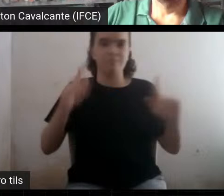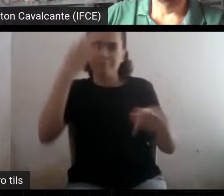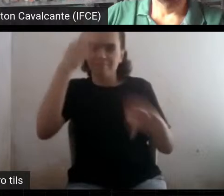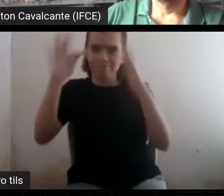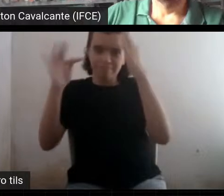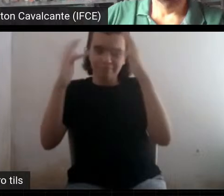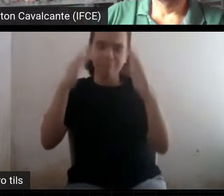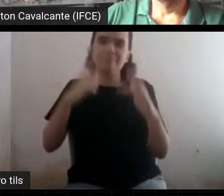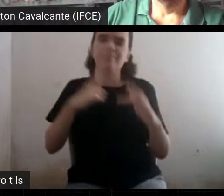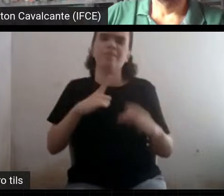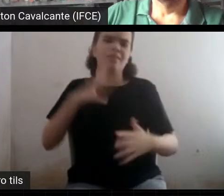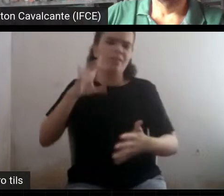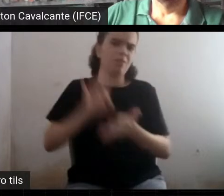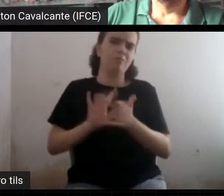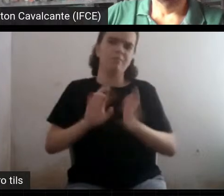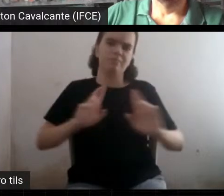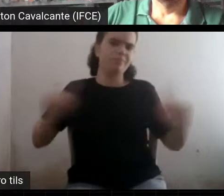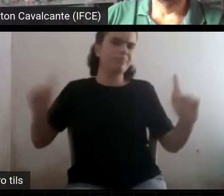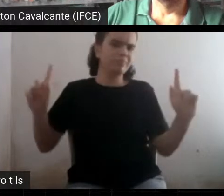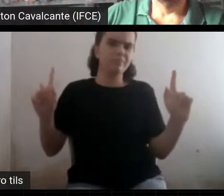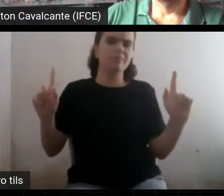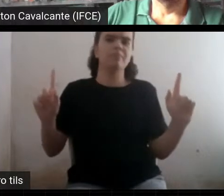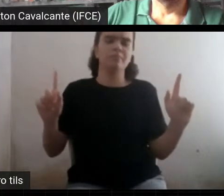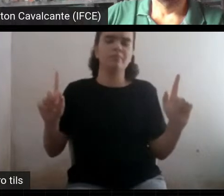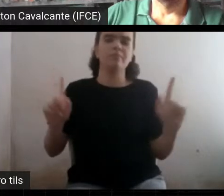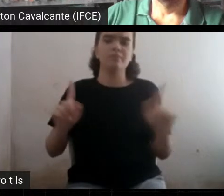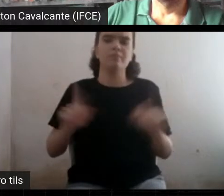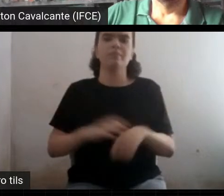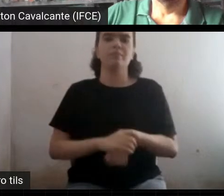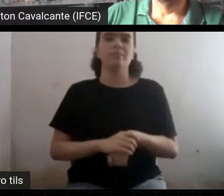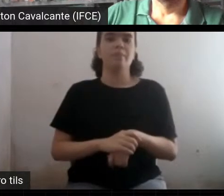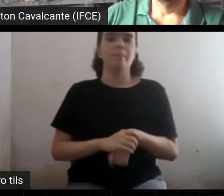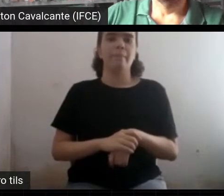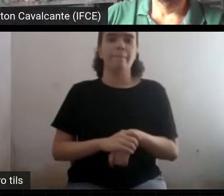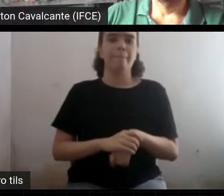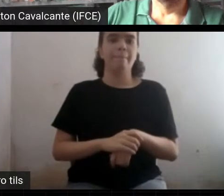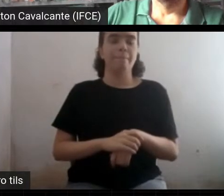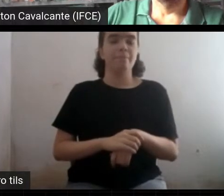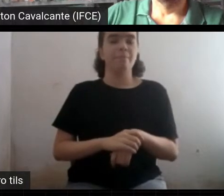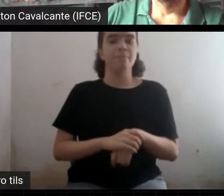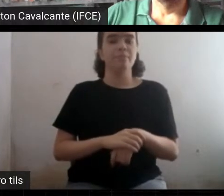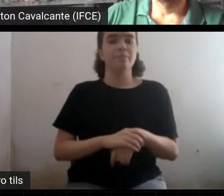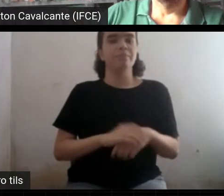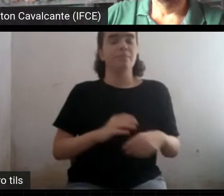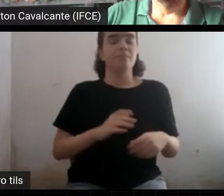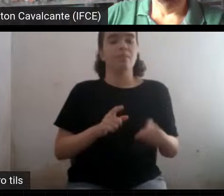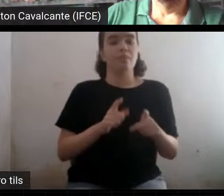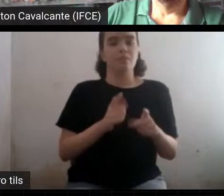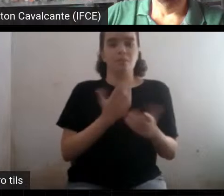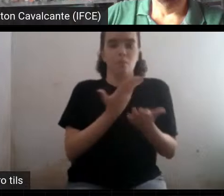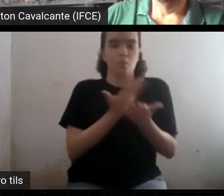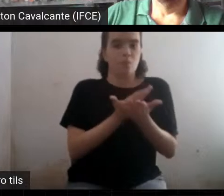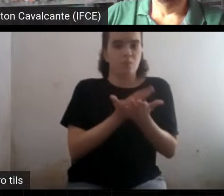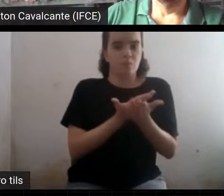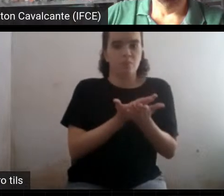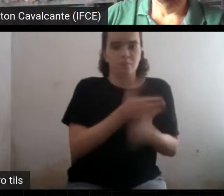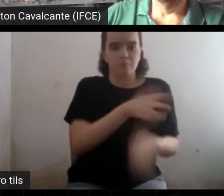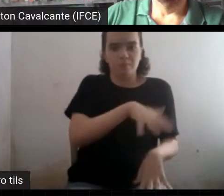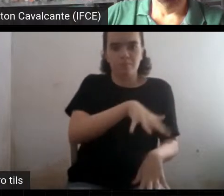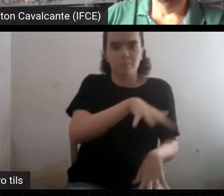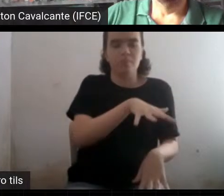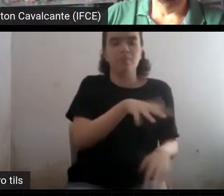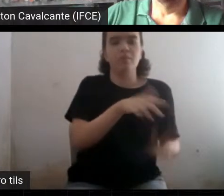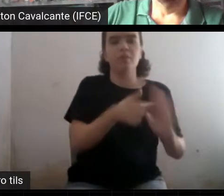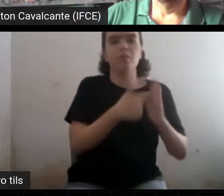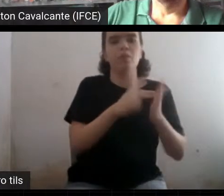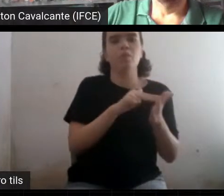inflacionário se é infinito e é infinito no tempo. O fato de ser infinito no tempo não implica